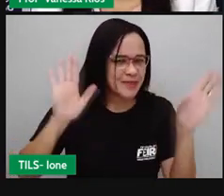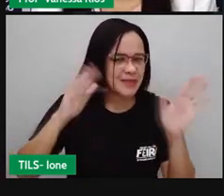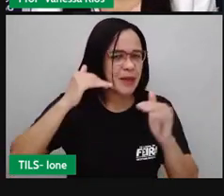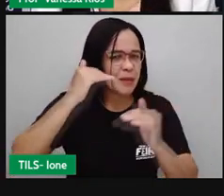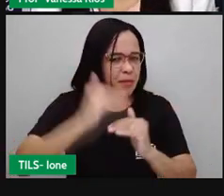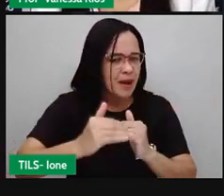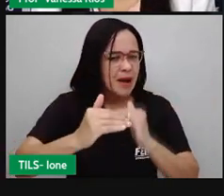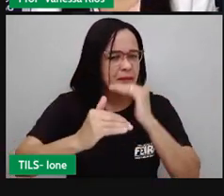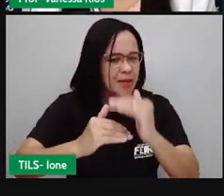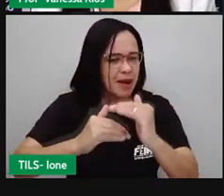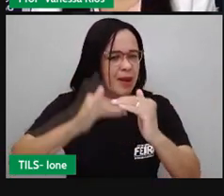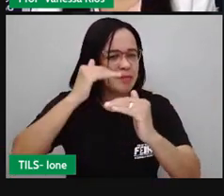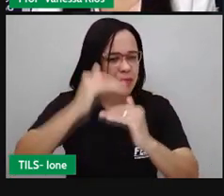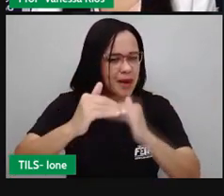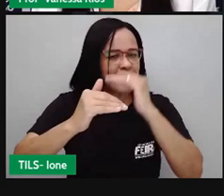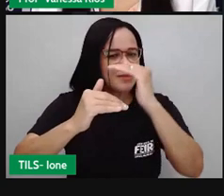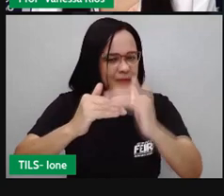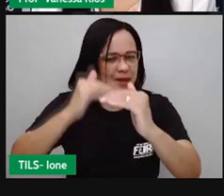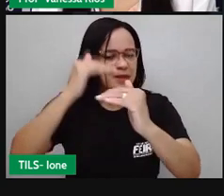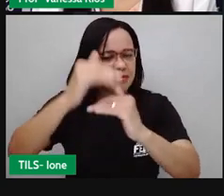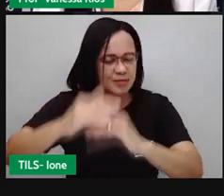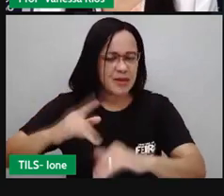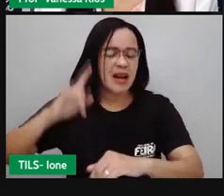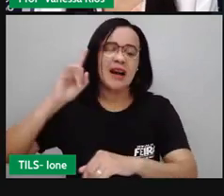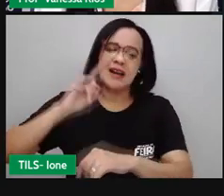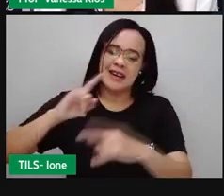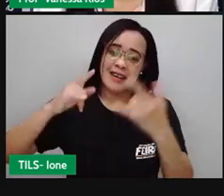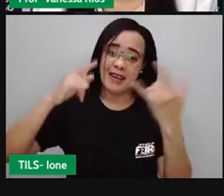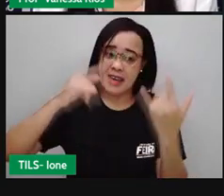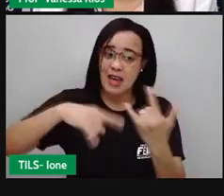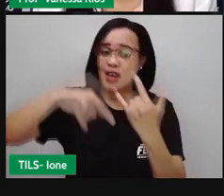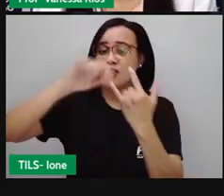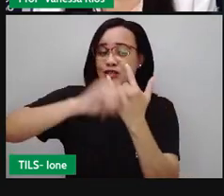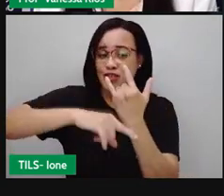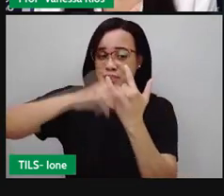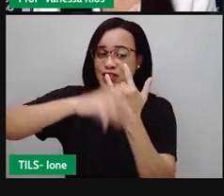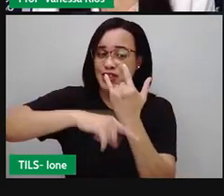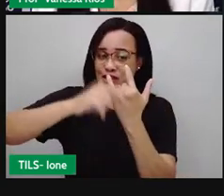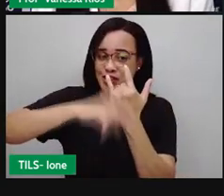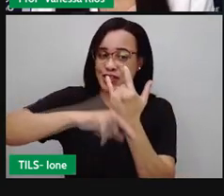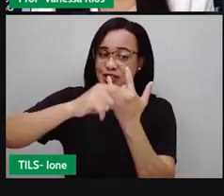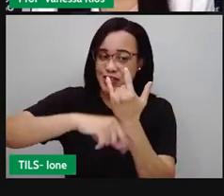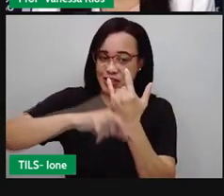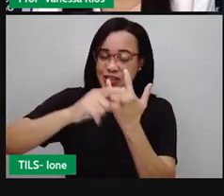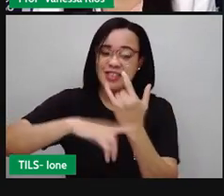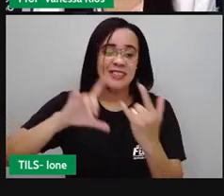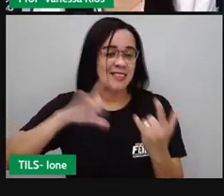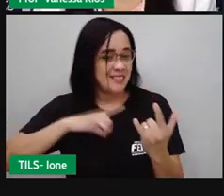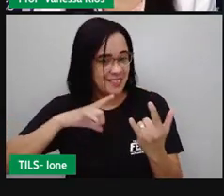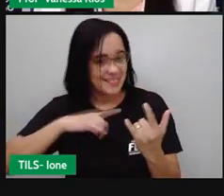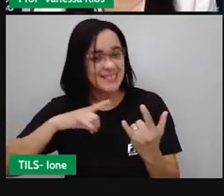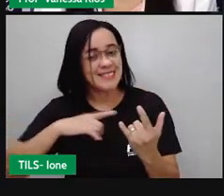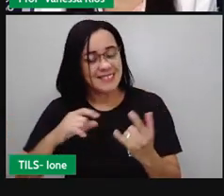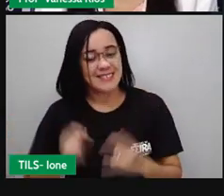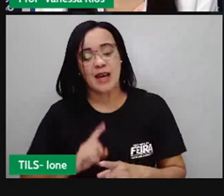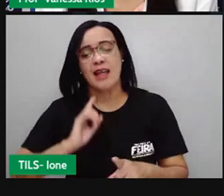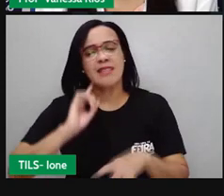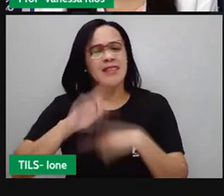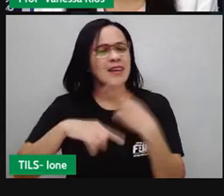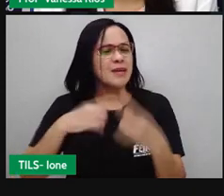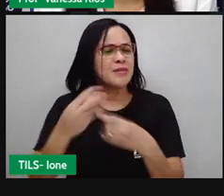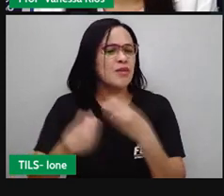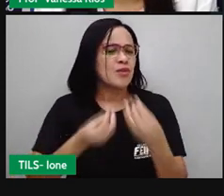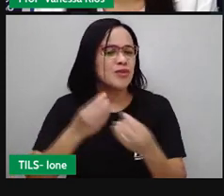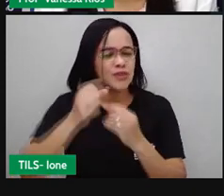por onde a urina aí vai ser formada, né? Vai ser produzida e depois aí colocada para